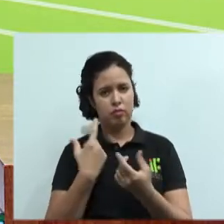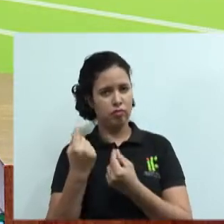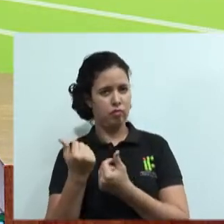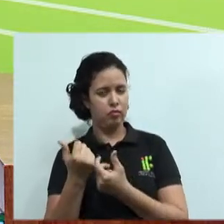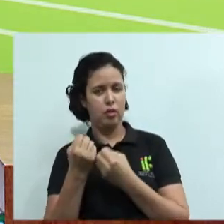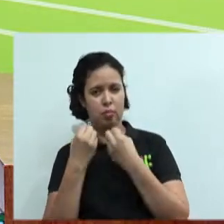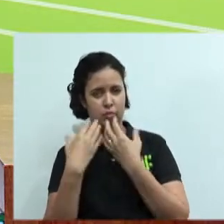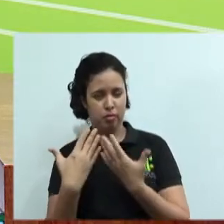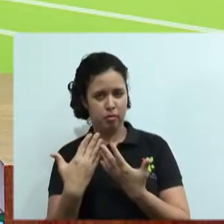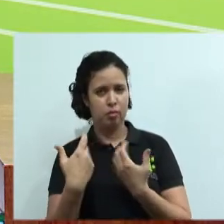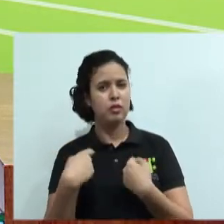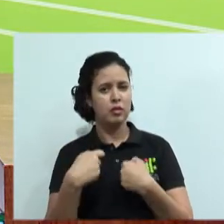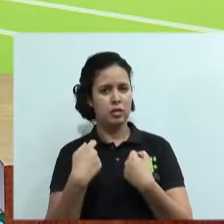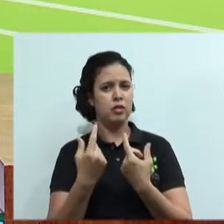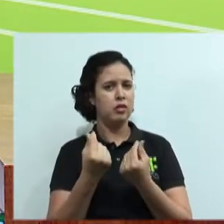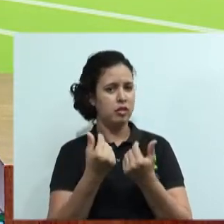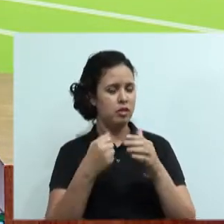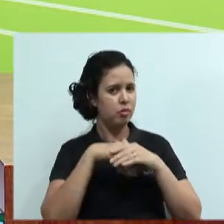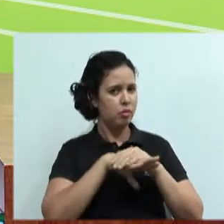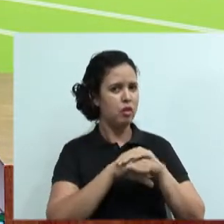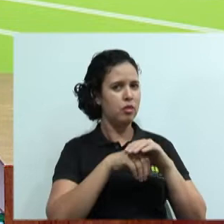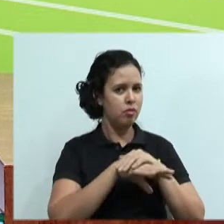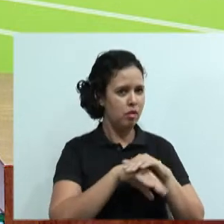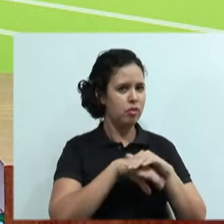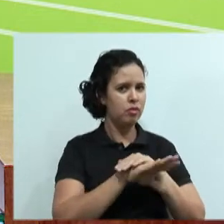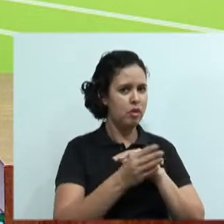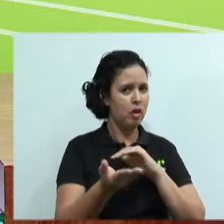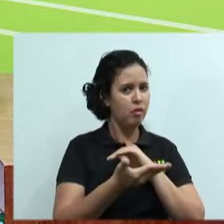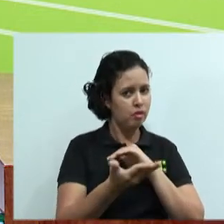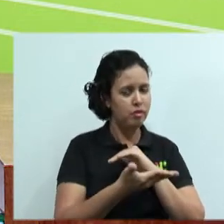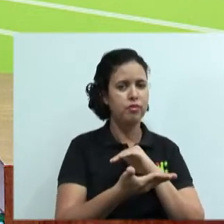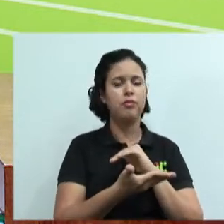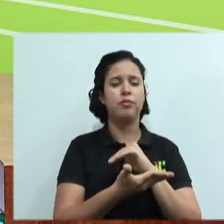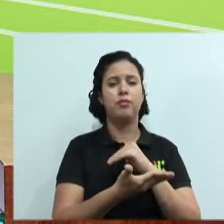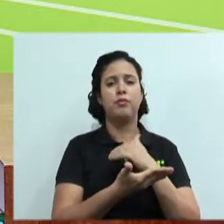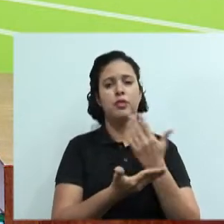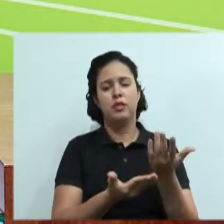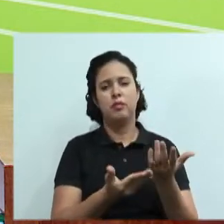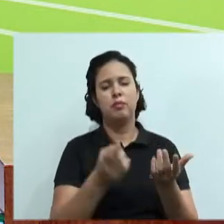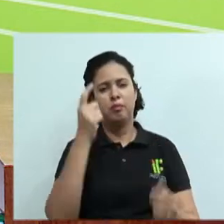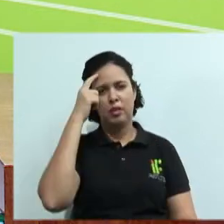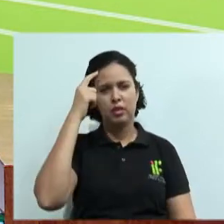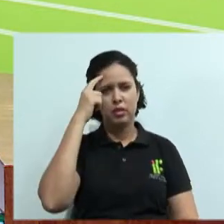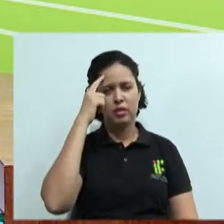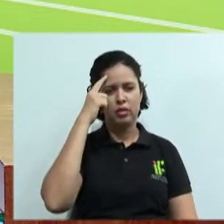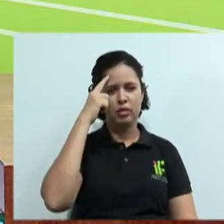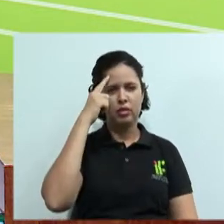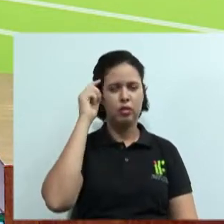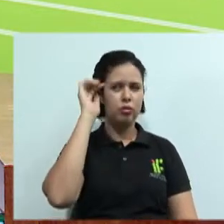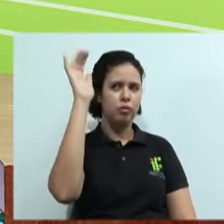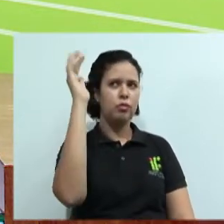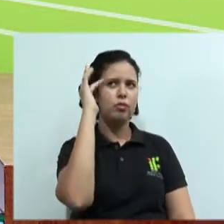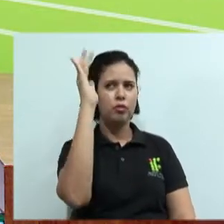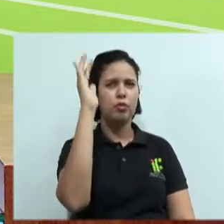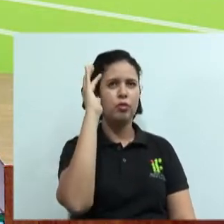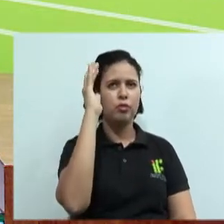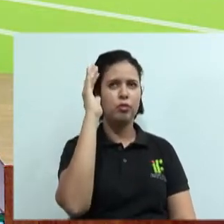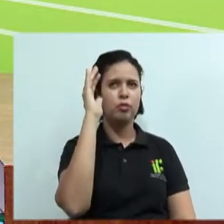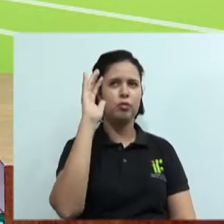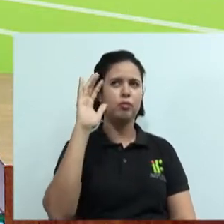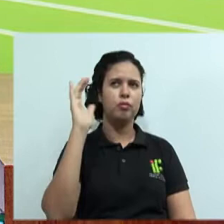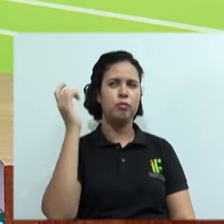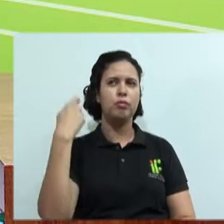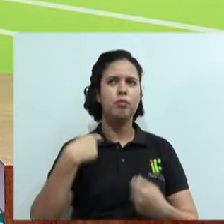Se nós queremos ter, de repente, realizar algum sonho que envolva, é claro, financeiro e sempre vai envolver, na maioria das vezes, nós precisamos